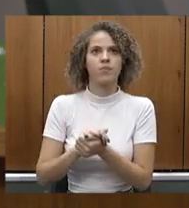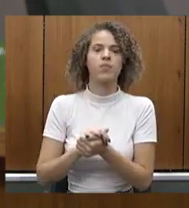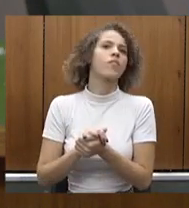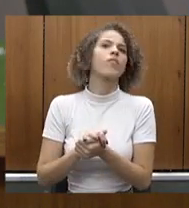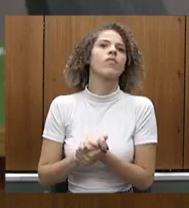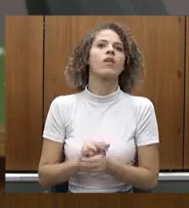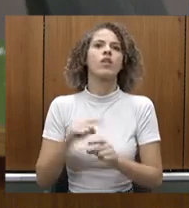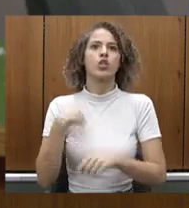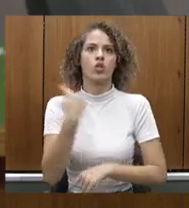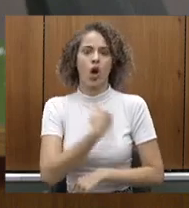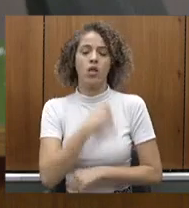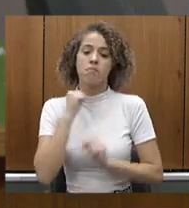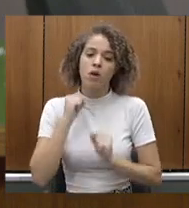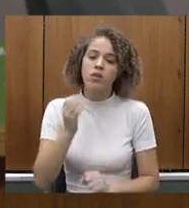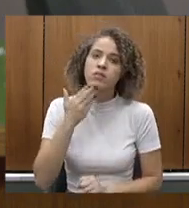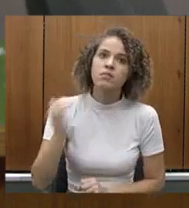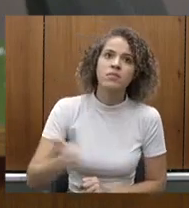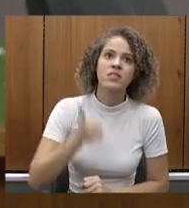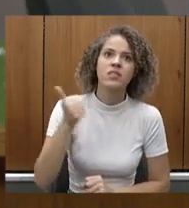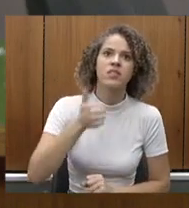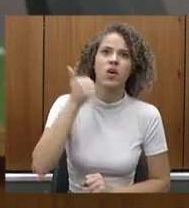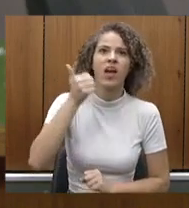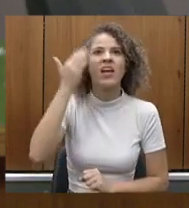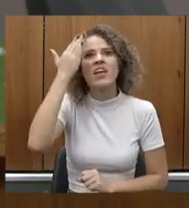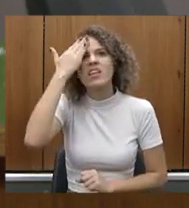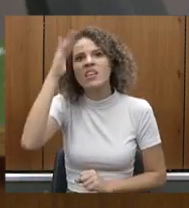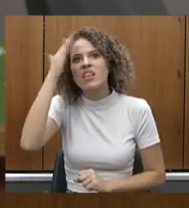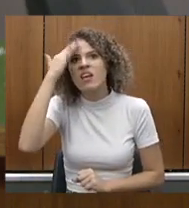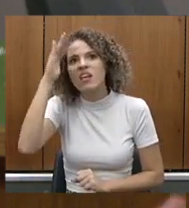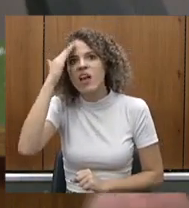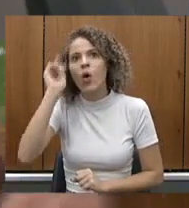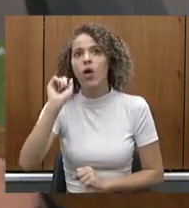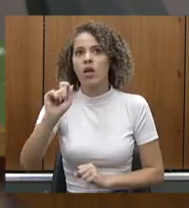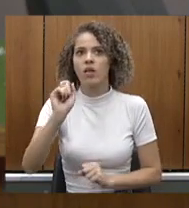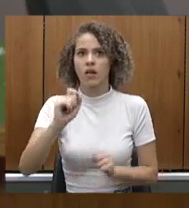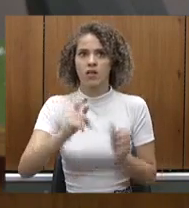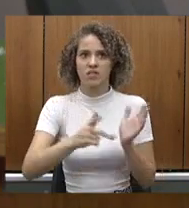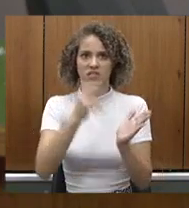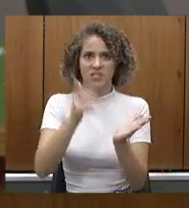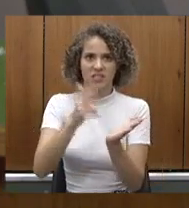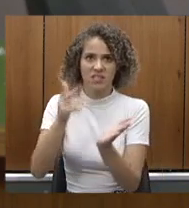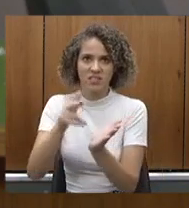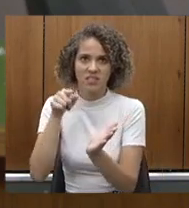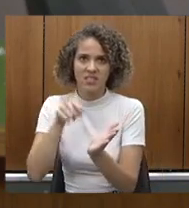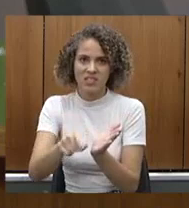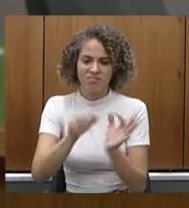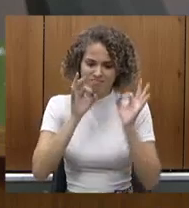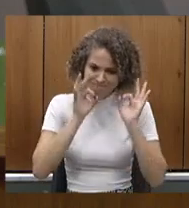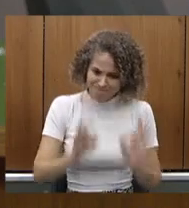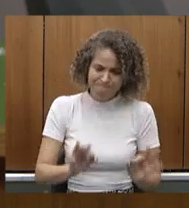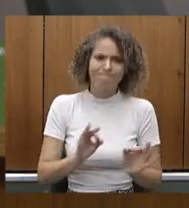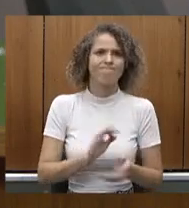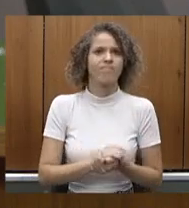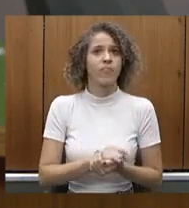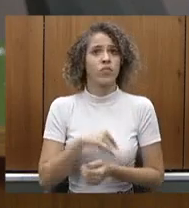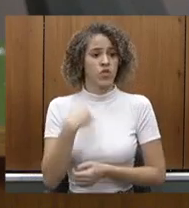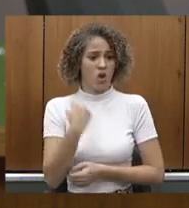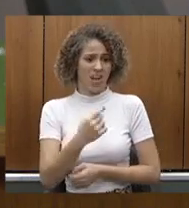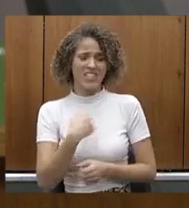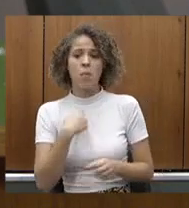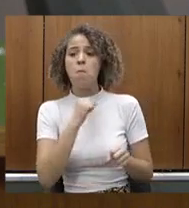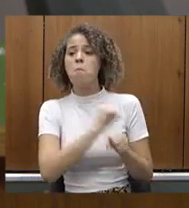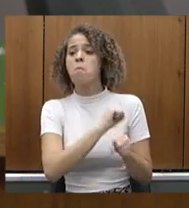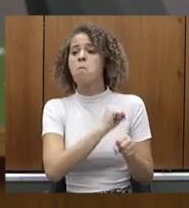possa melhorá-lo, para entender por que alguma cirurgia específica não foi tão realizada como esperávamos,